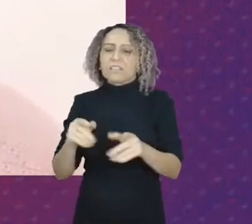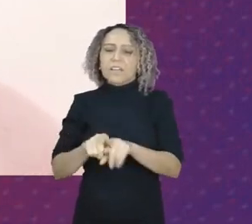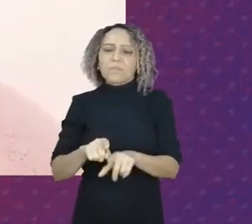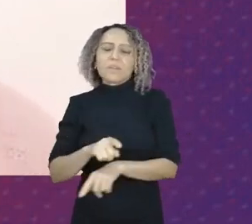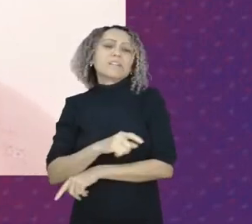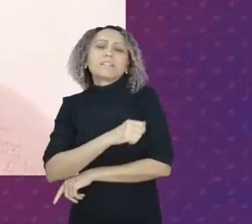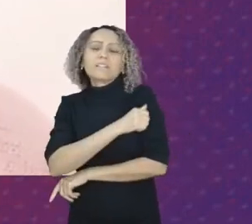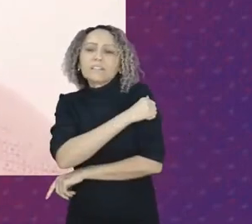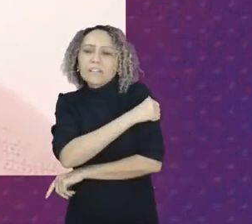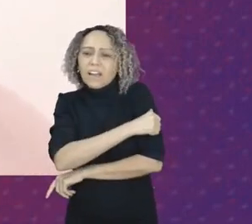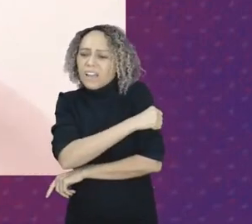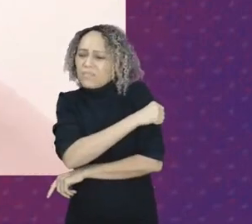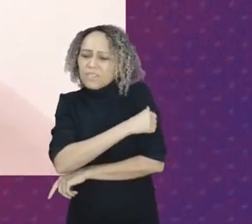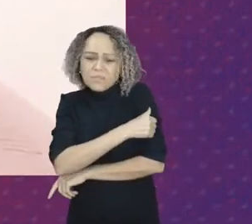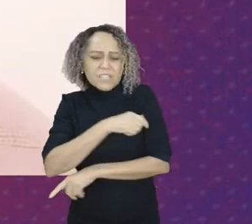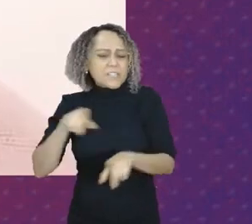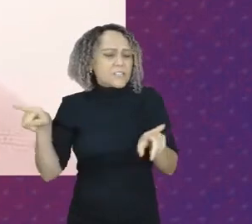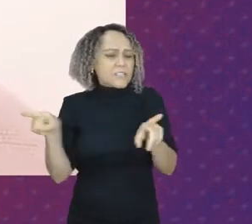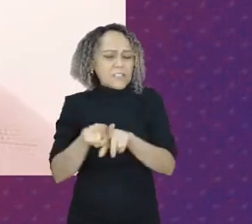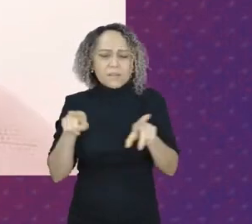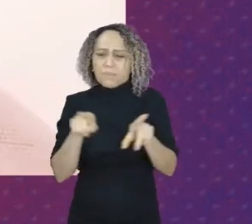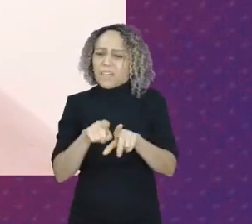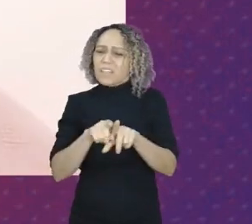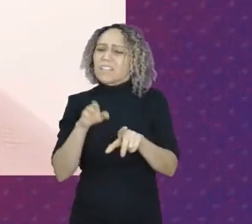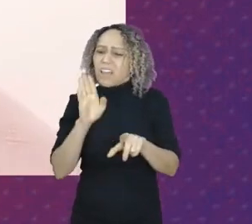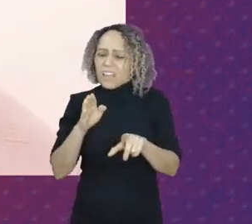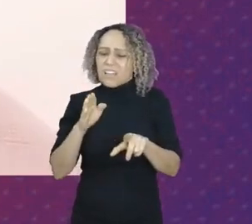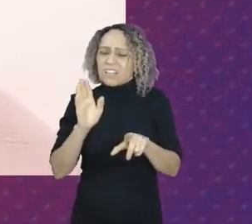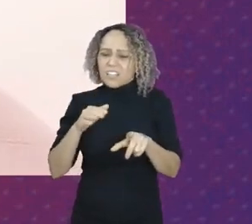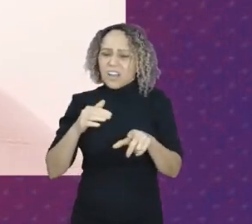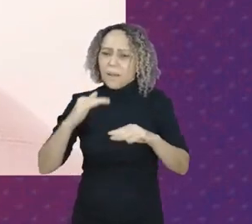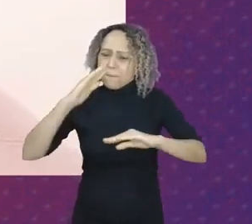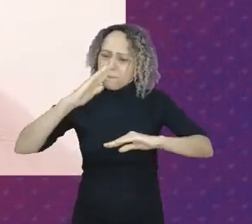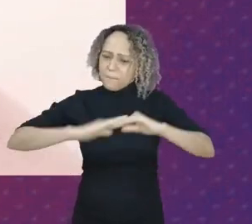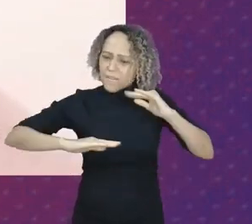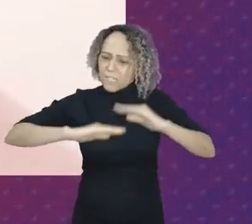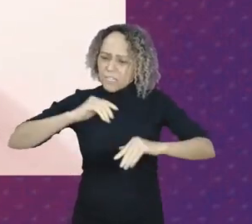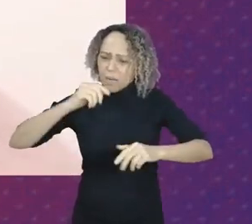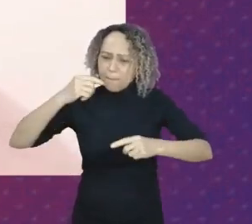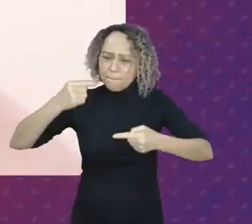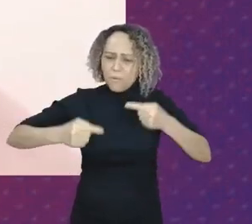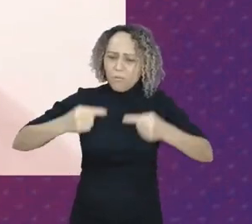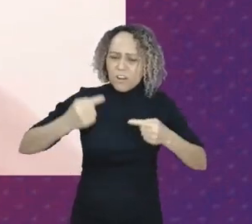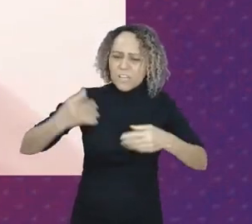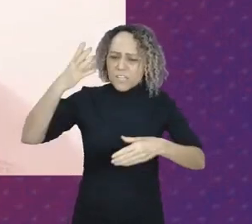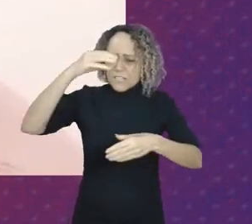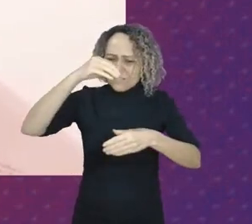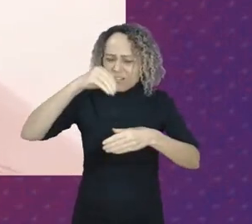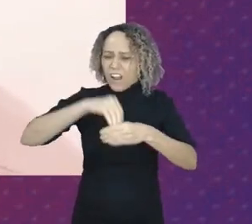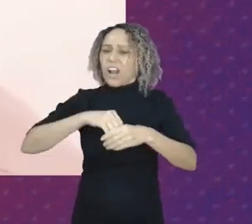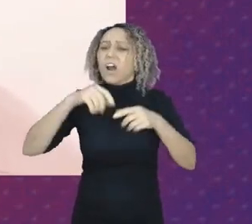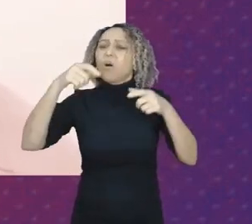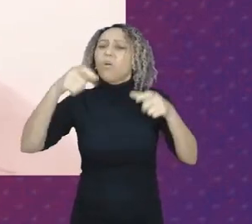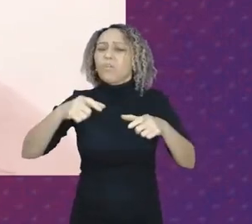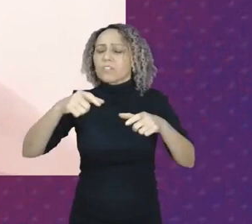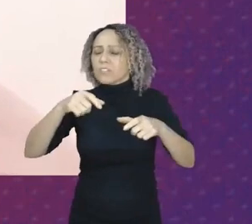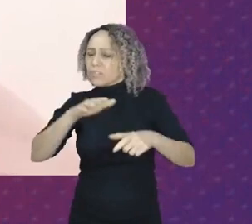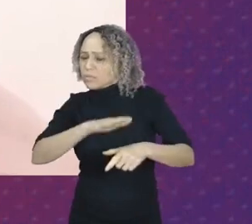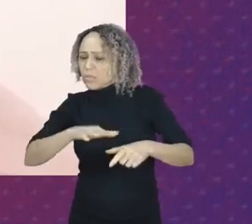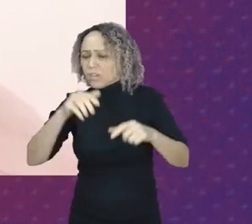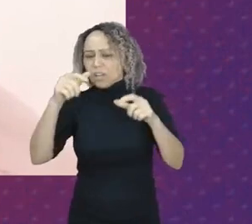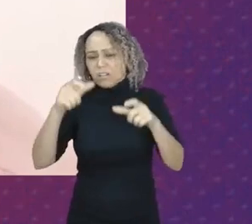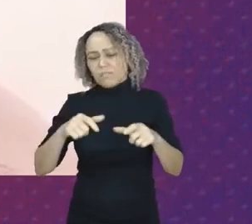é uma parlamentar porque ela faz a política interna de forma indireta ela contribui para o